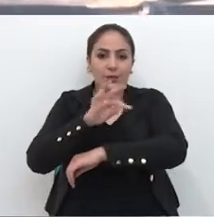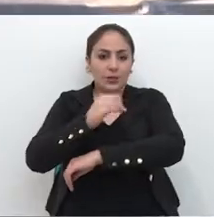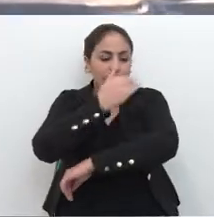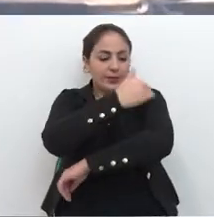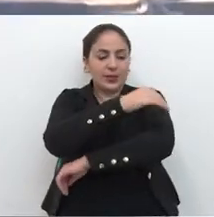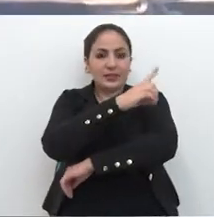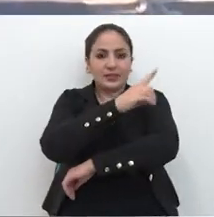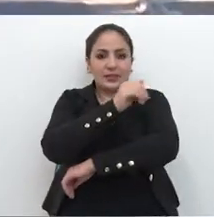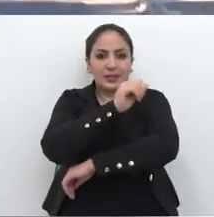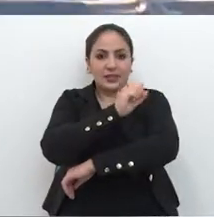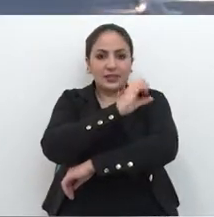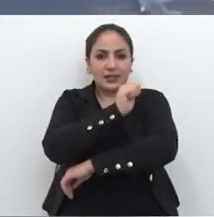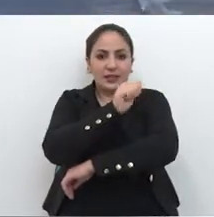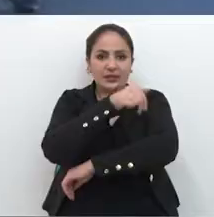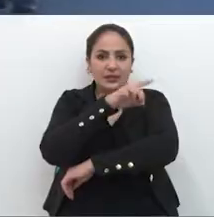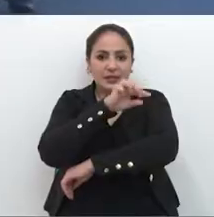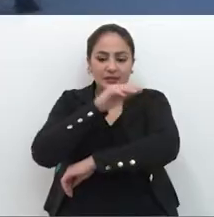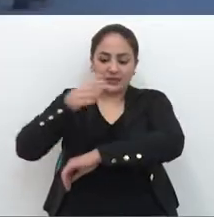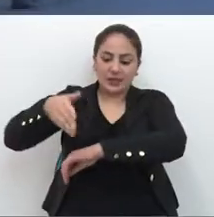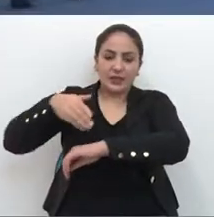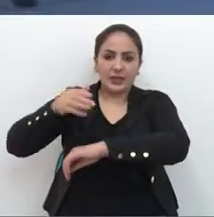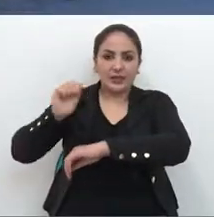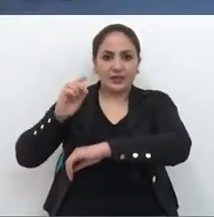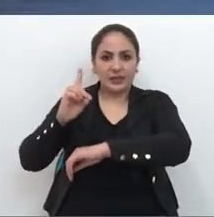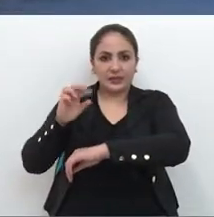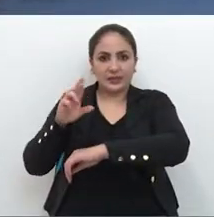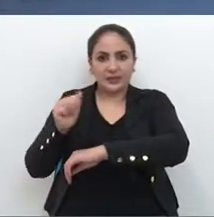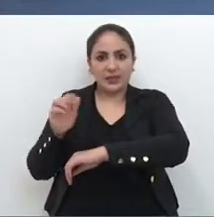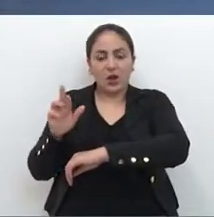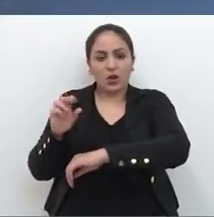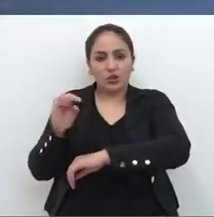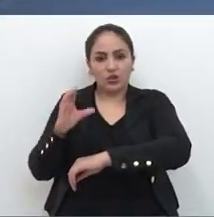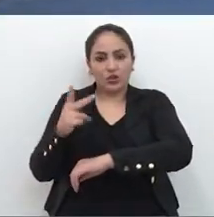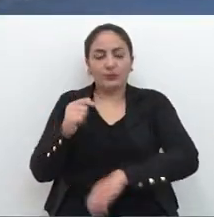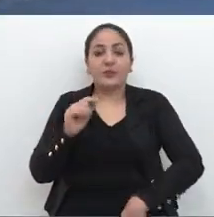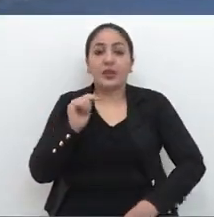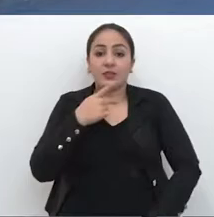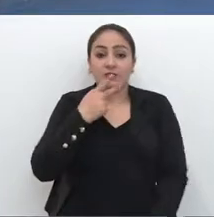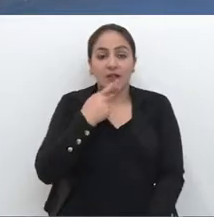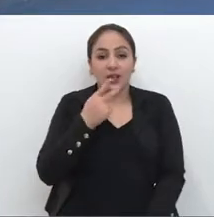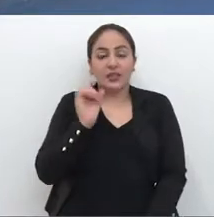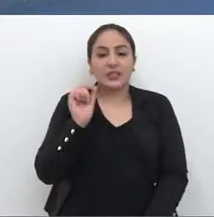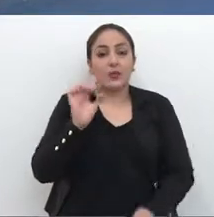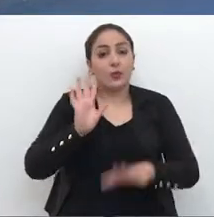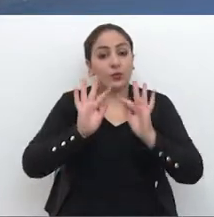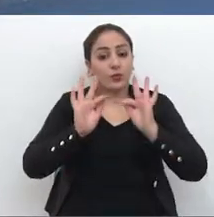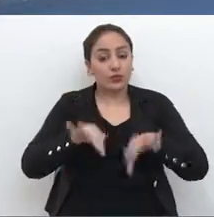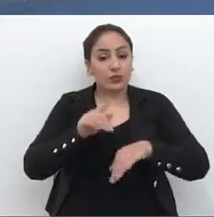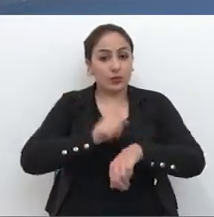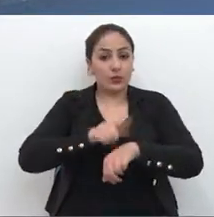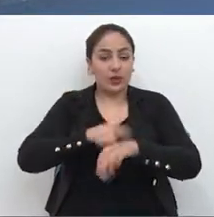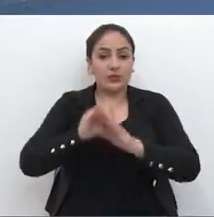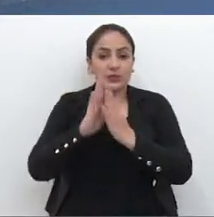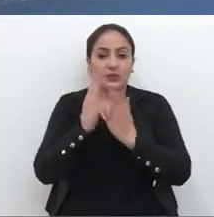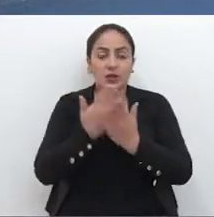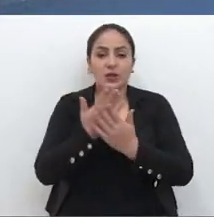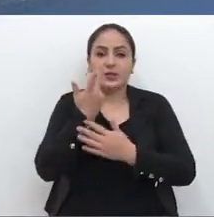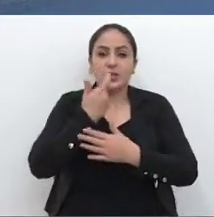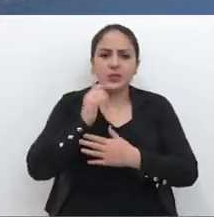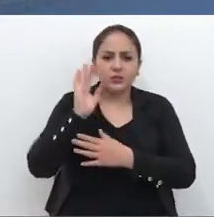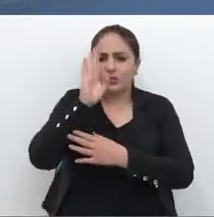das Andradas e Andrada Rocha. Aqui, claro que com o fim do turno escolar, as crianças saem